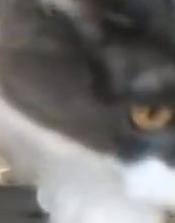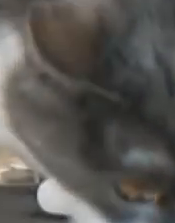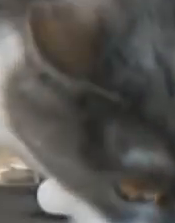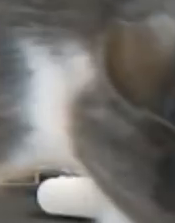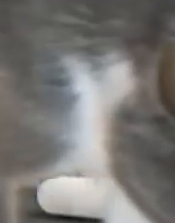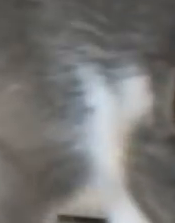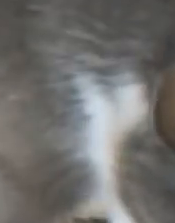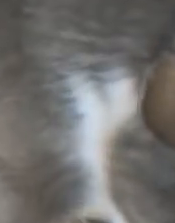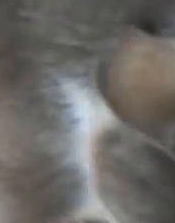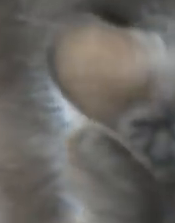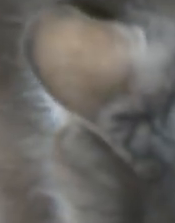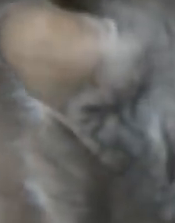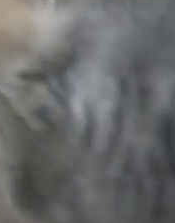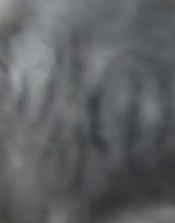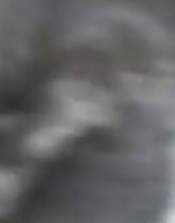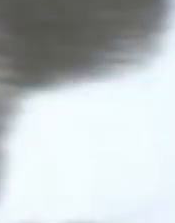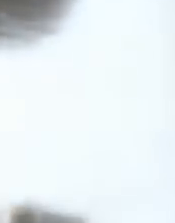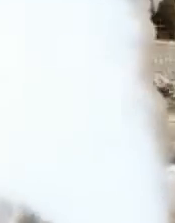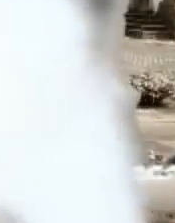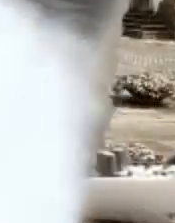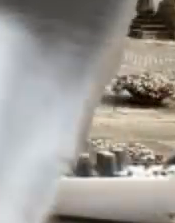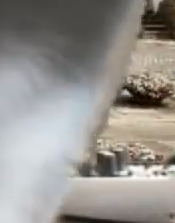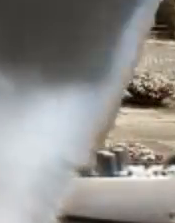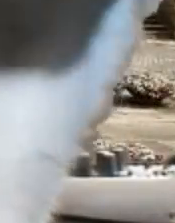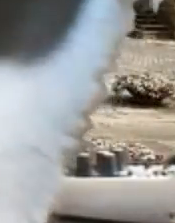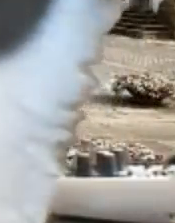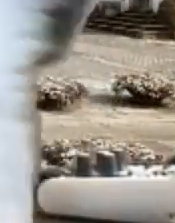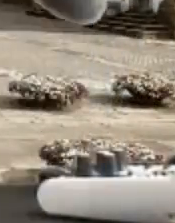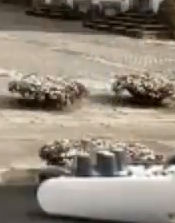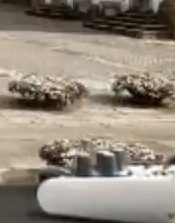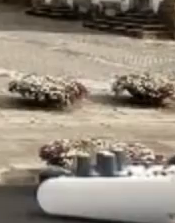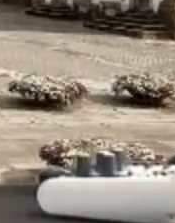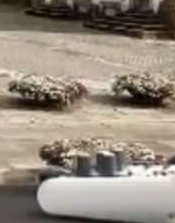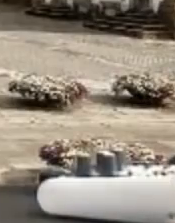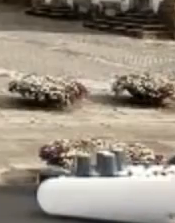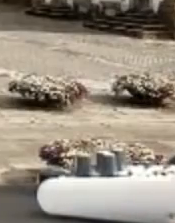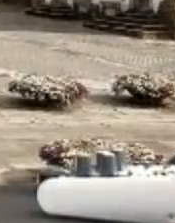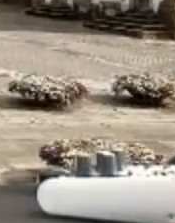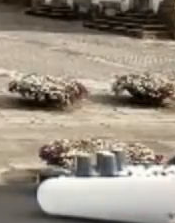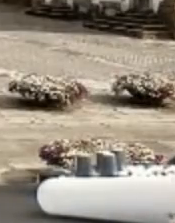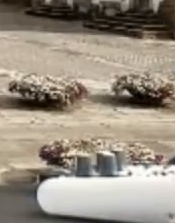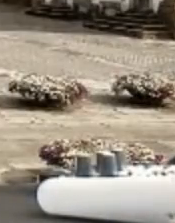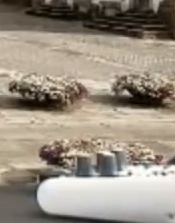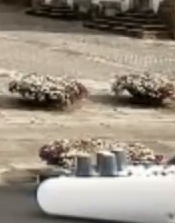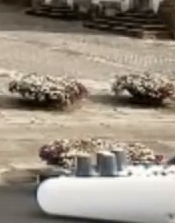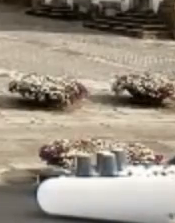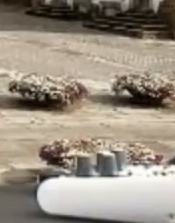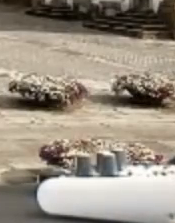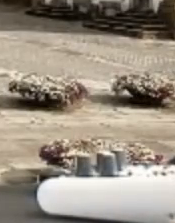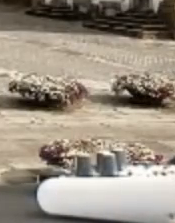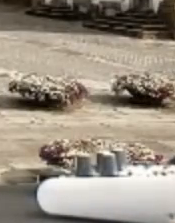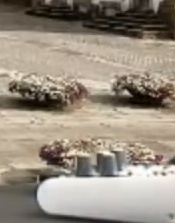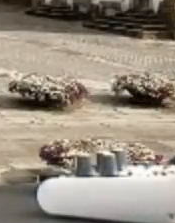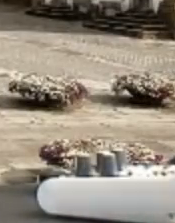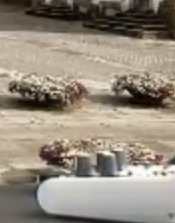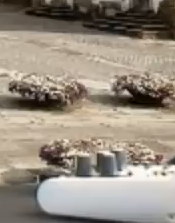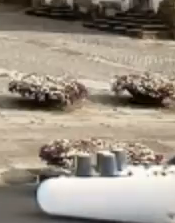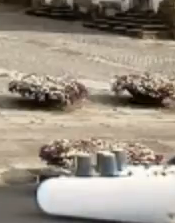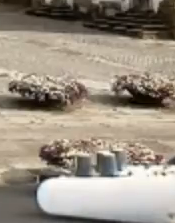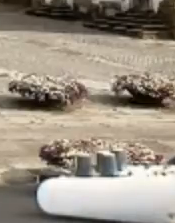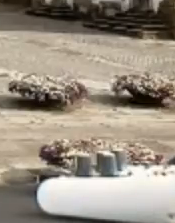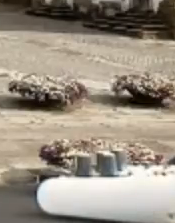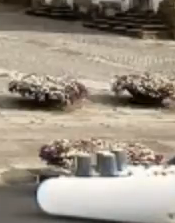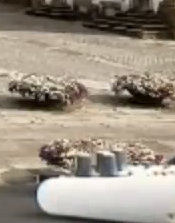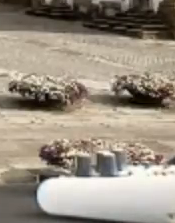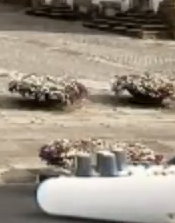operado. E claro que todos desejamos a Jerónimo de Sousa, até a minha gata, que se passeia aqui em